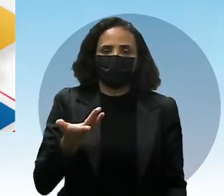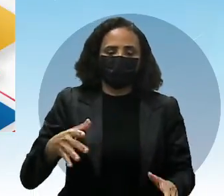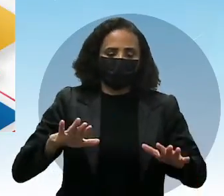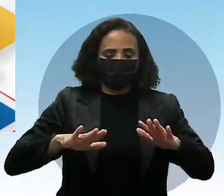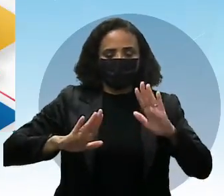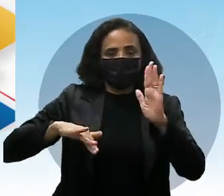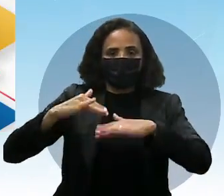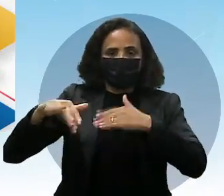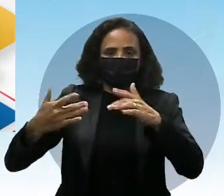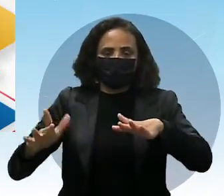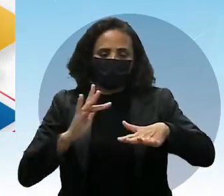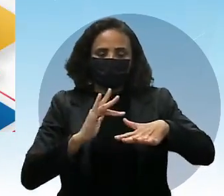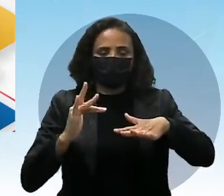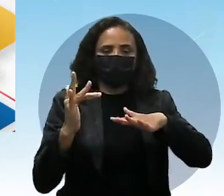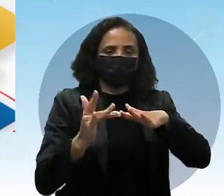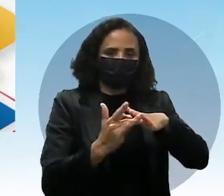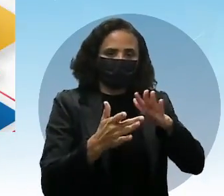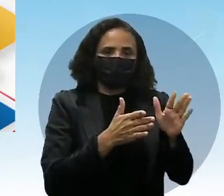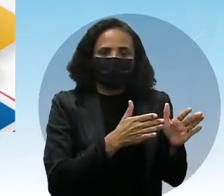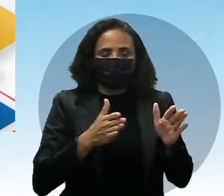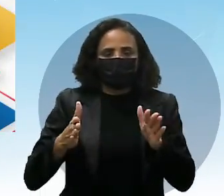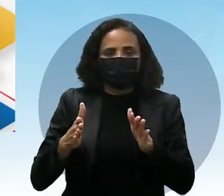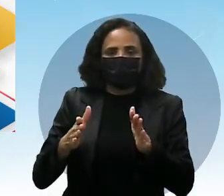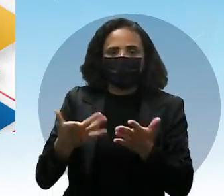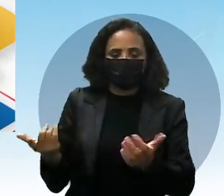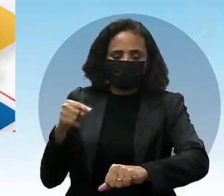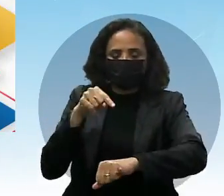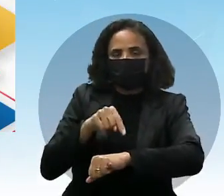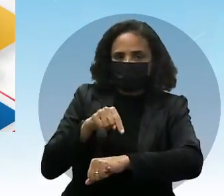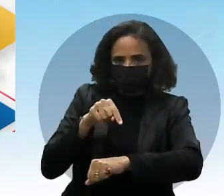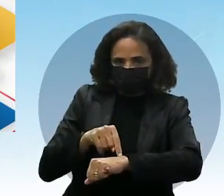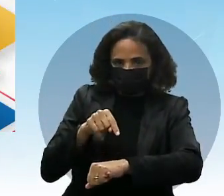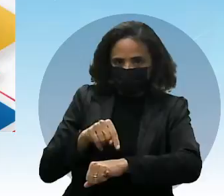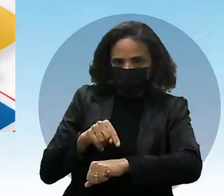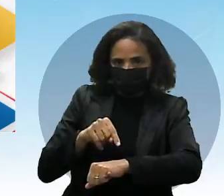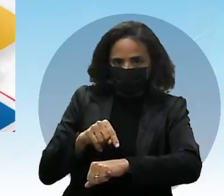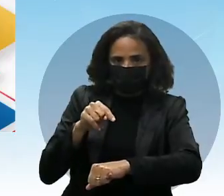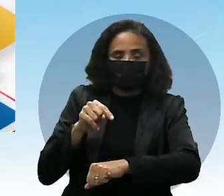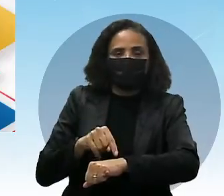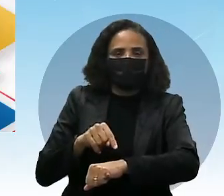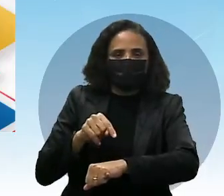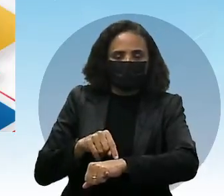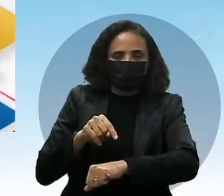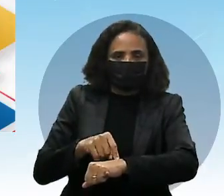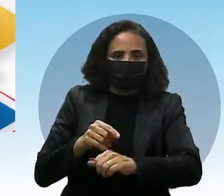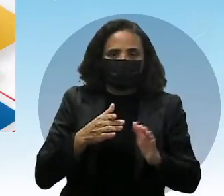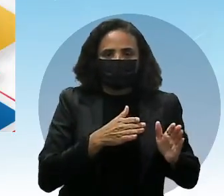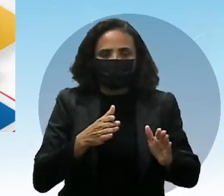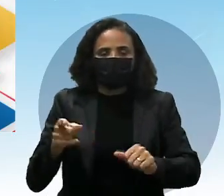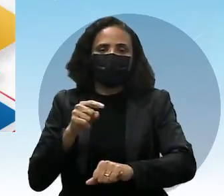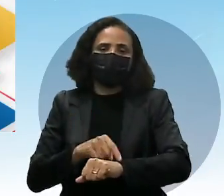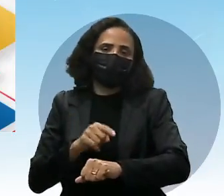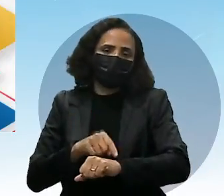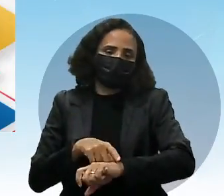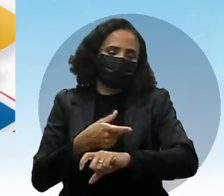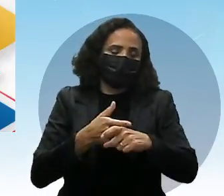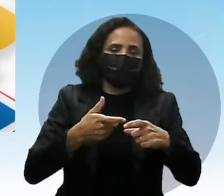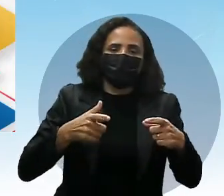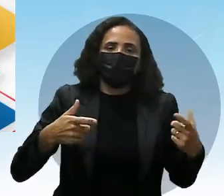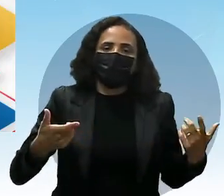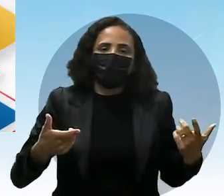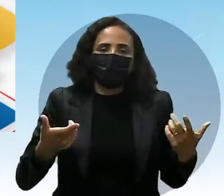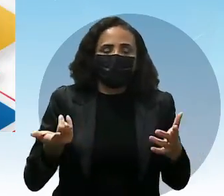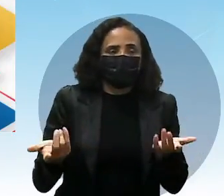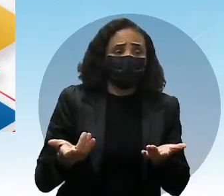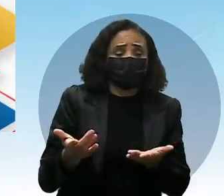sociais, de postar tudo, todos os momentos. Momentos felizes, em sua grande maioria, e momentos